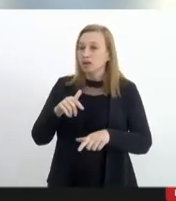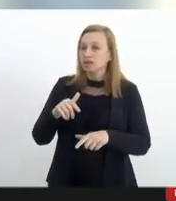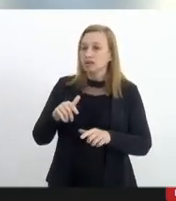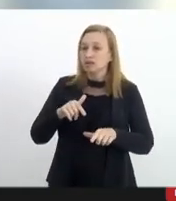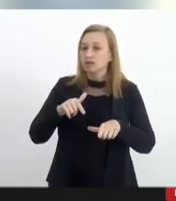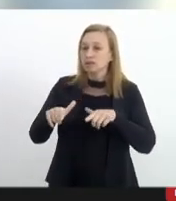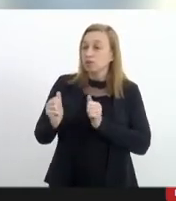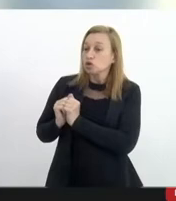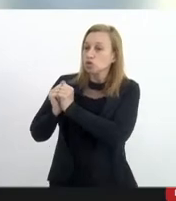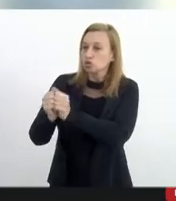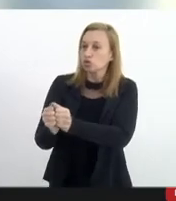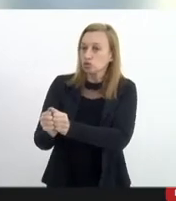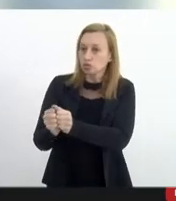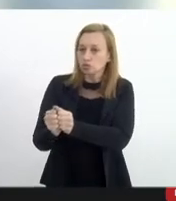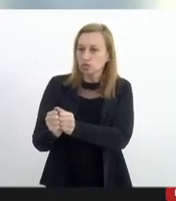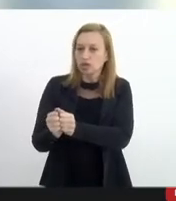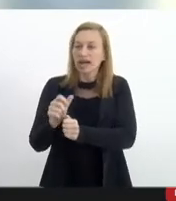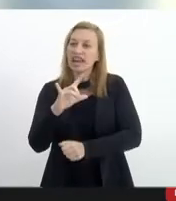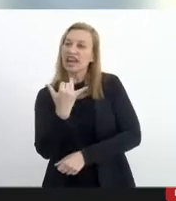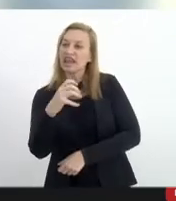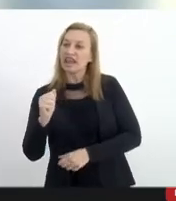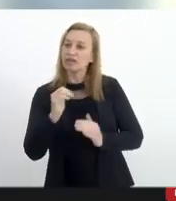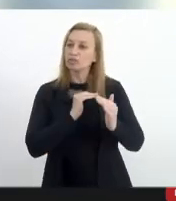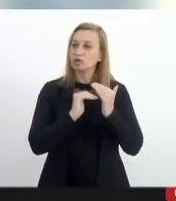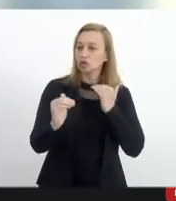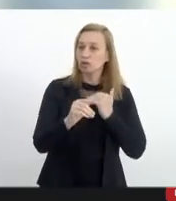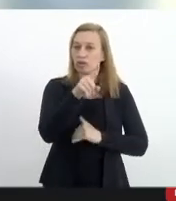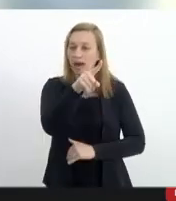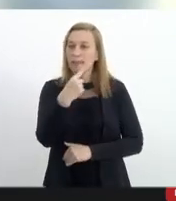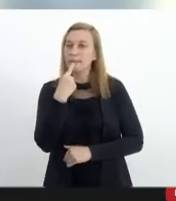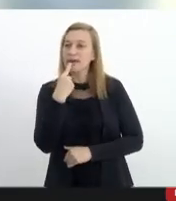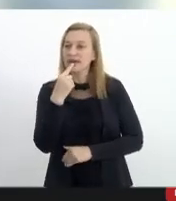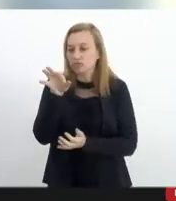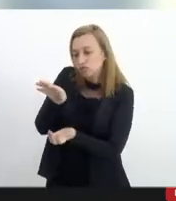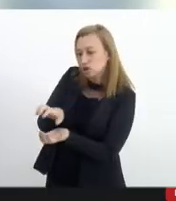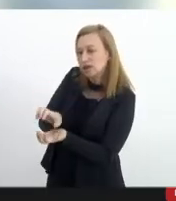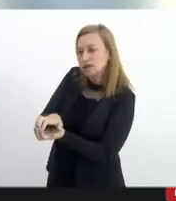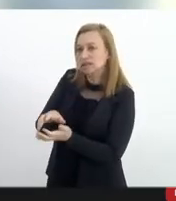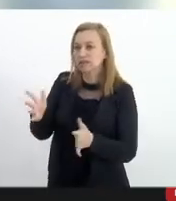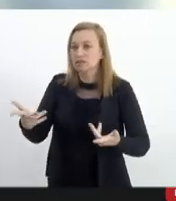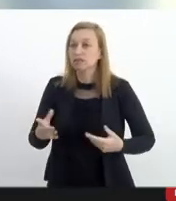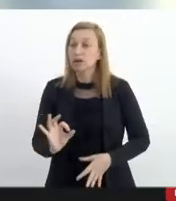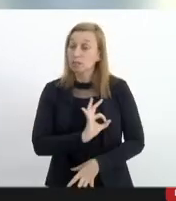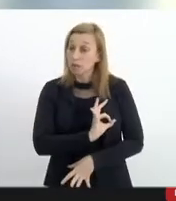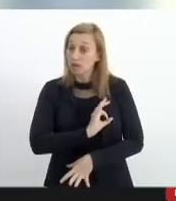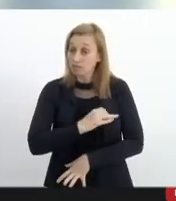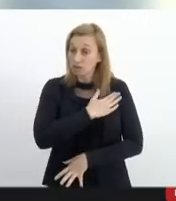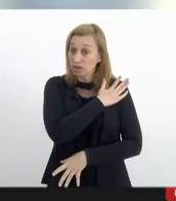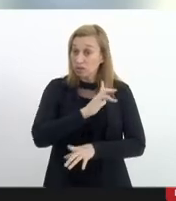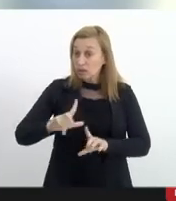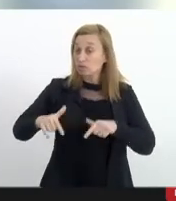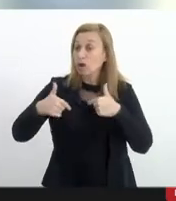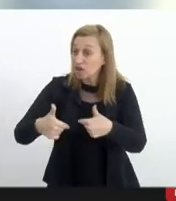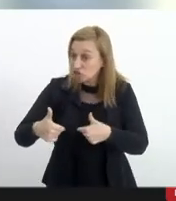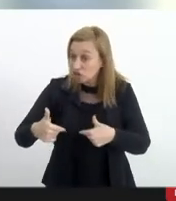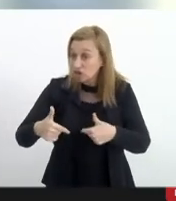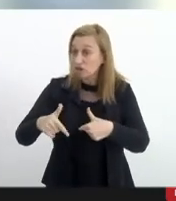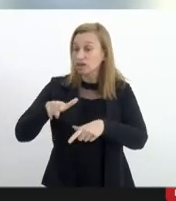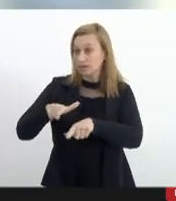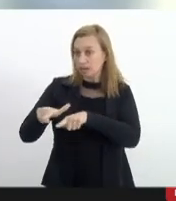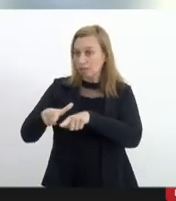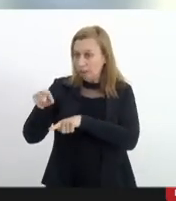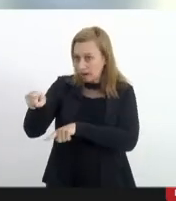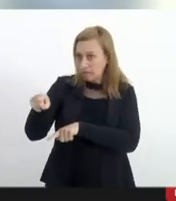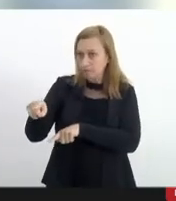comunidade de Jacarezinho então a participação da Polícia Militar nessa ação foi especificamente